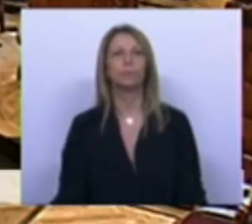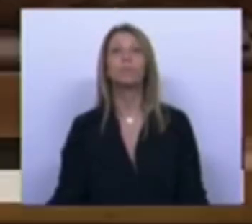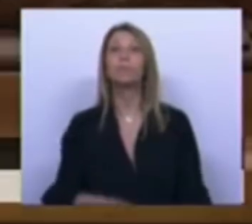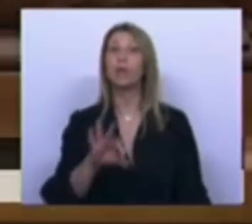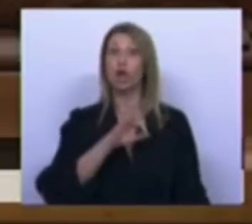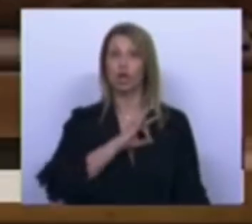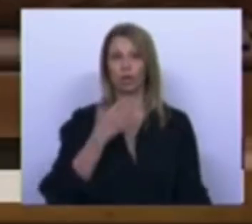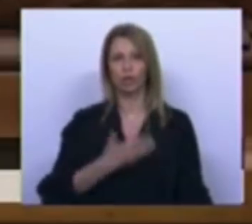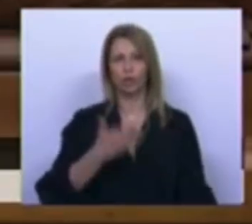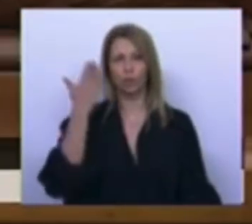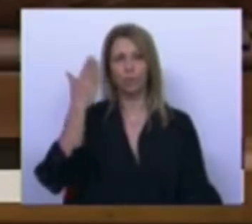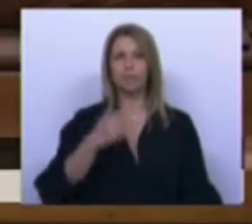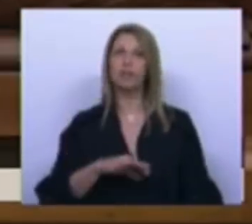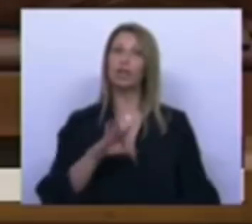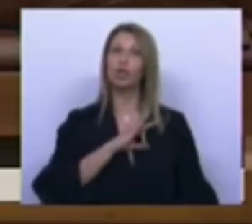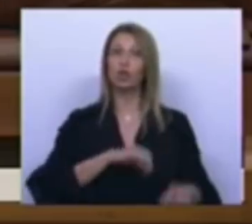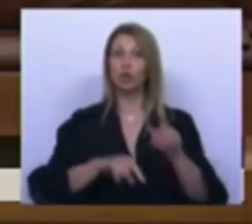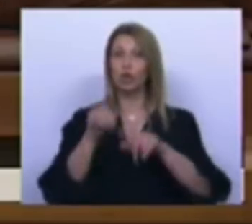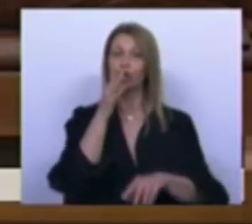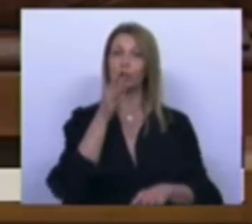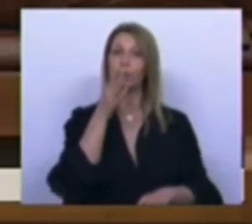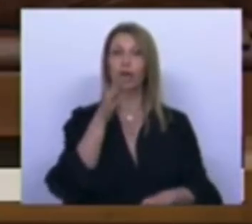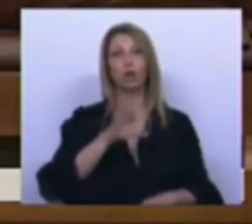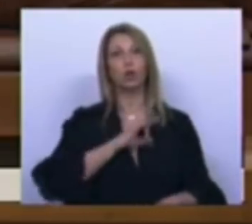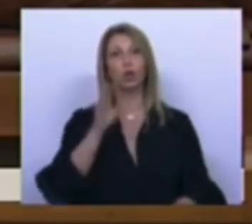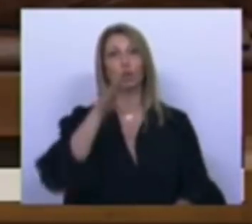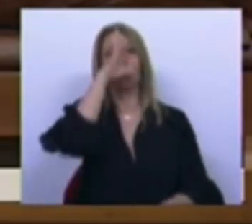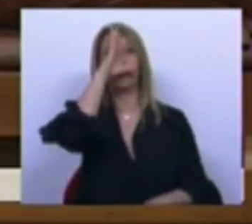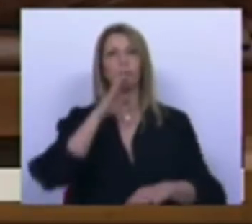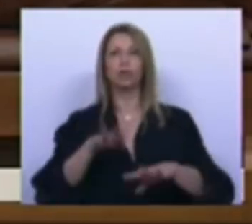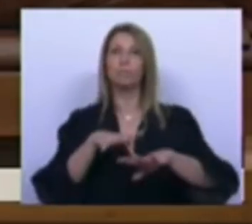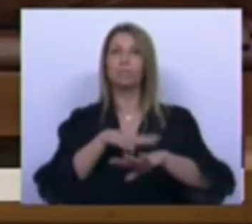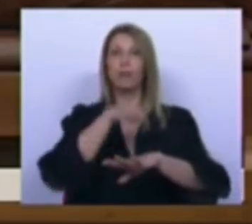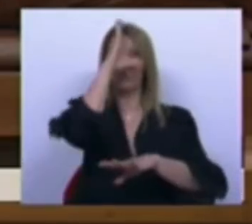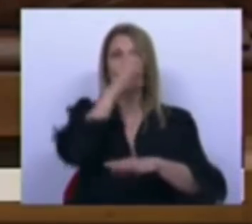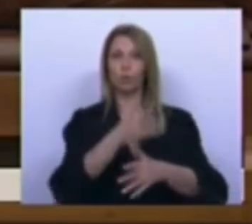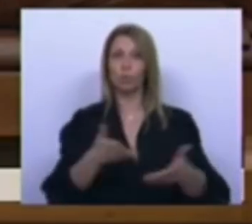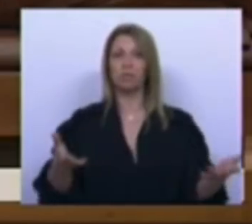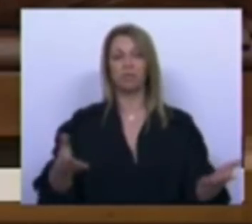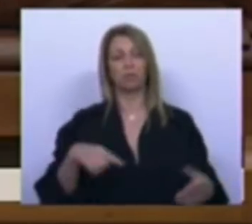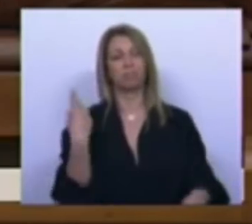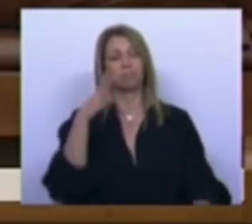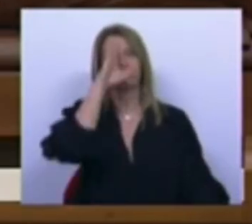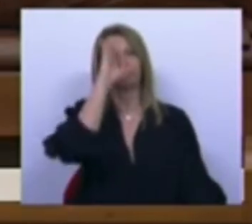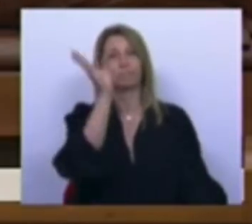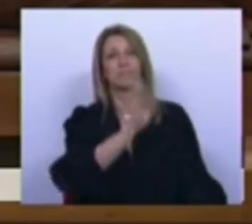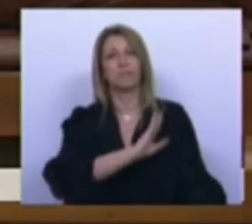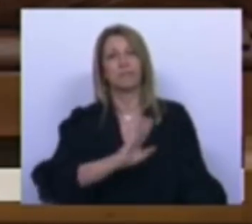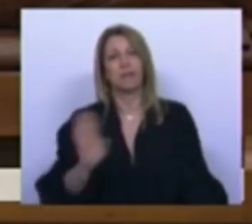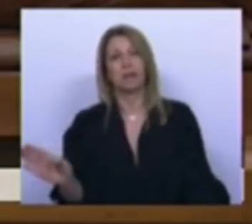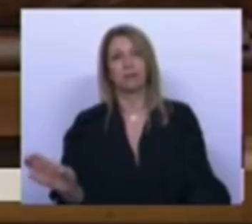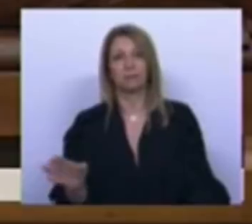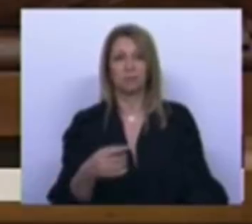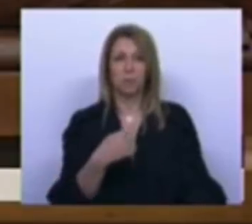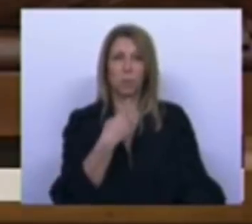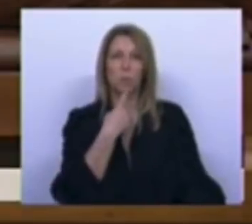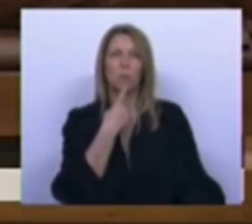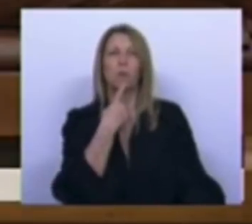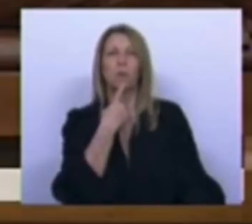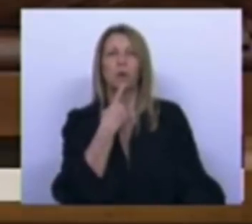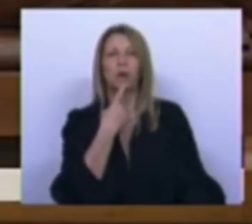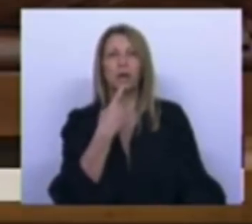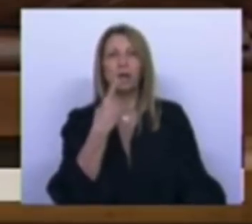Sr. Presidente, Srs. Deputados, Sr. Primeiro-Ministro, Membros do Governo, já sabíamos que tínhamos tido uma grotesca falta de